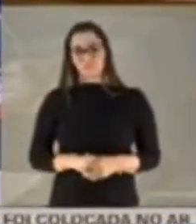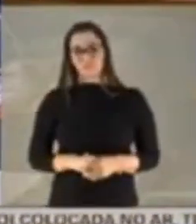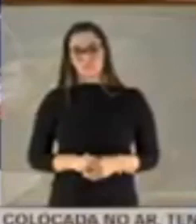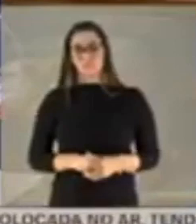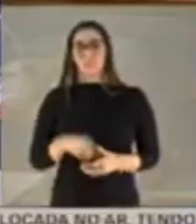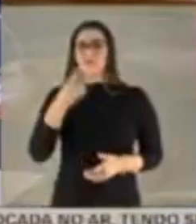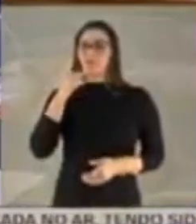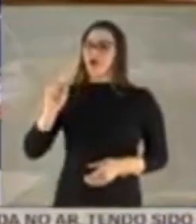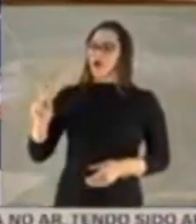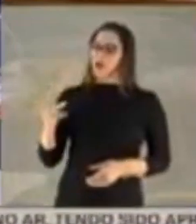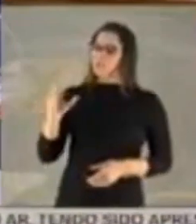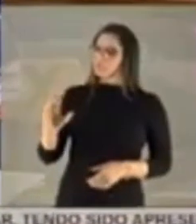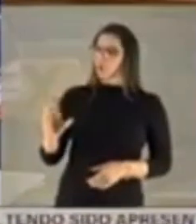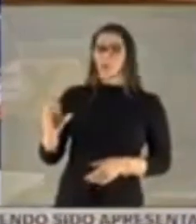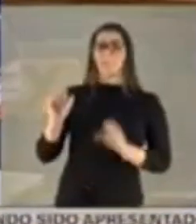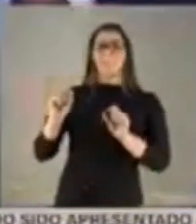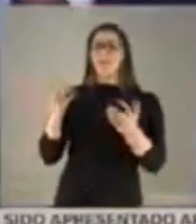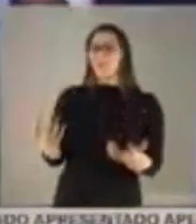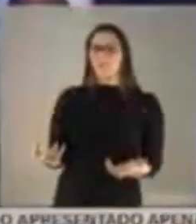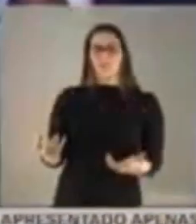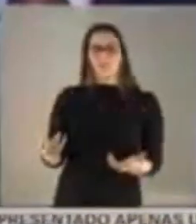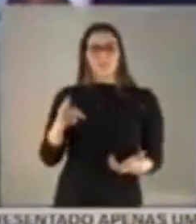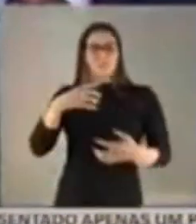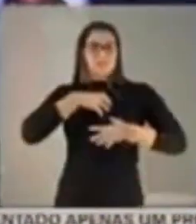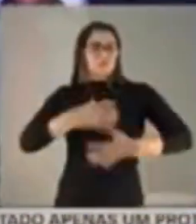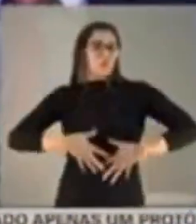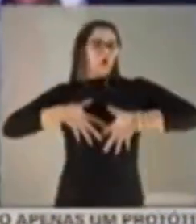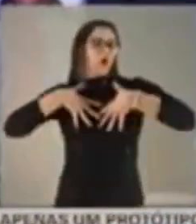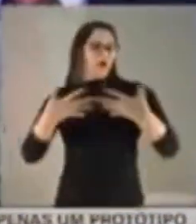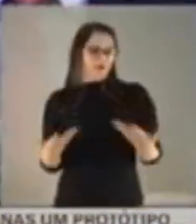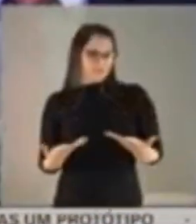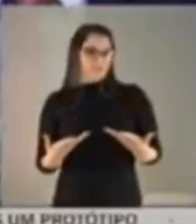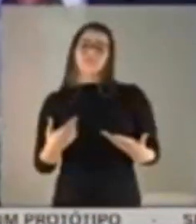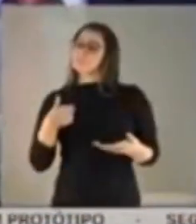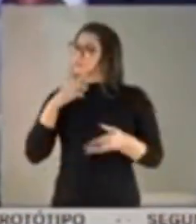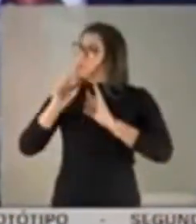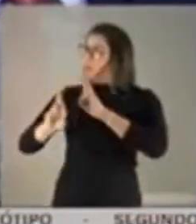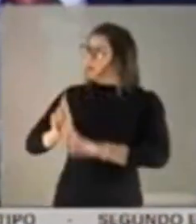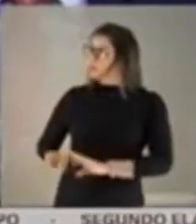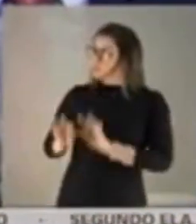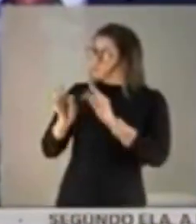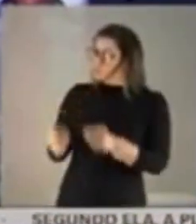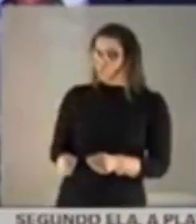para falar de uma missão que foi honra? Mas eu estou falando, respondi a todas as perguntas que os senhores me fizeram até agora. Obrigado, doutora Maíra.